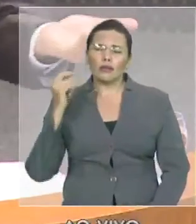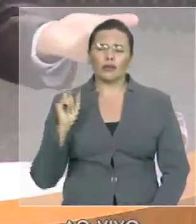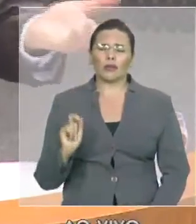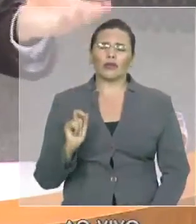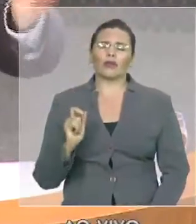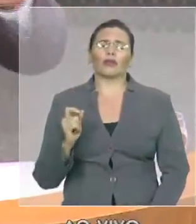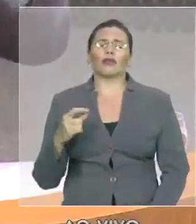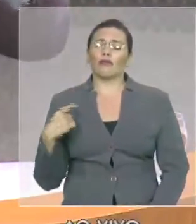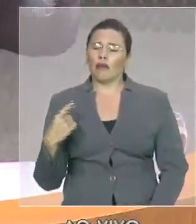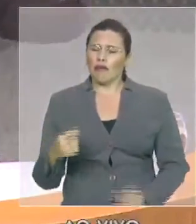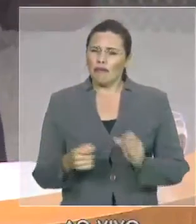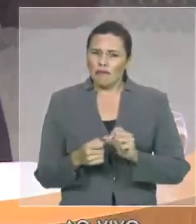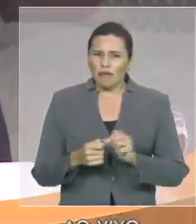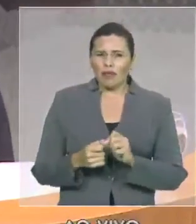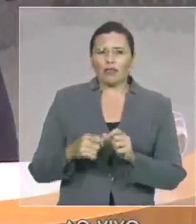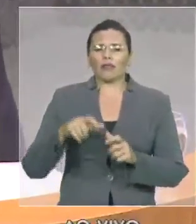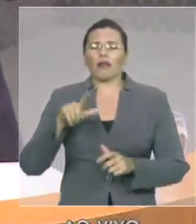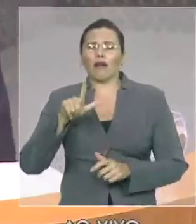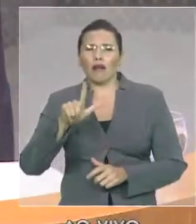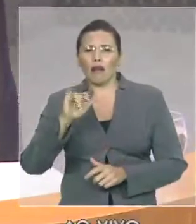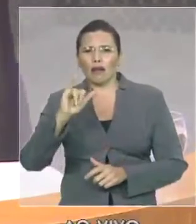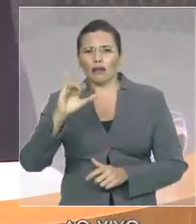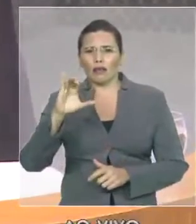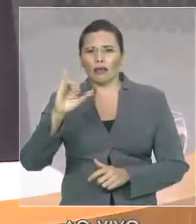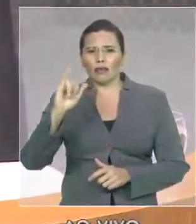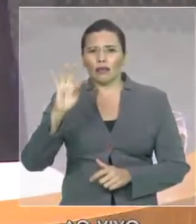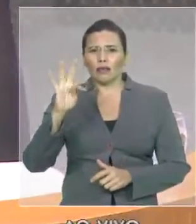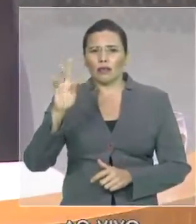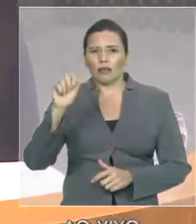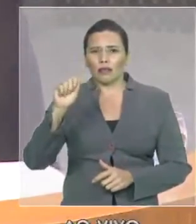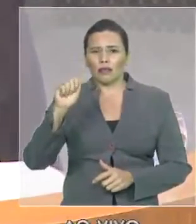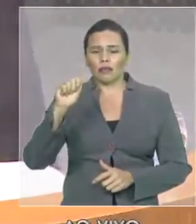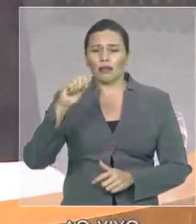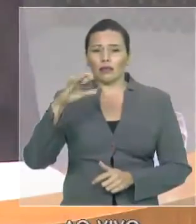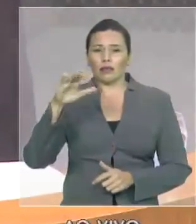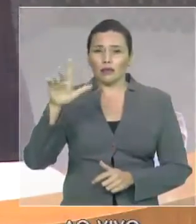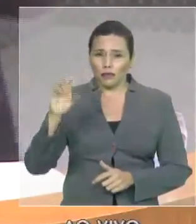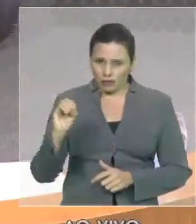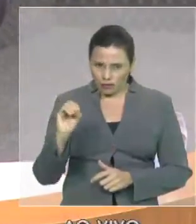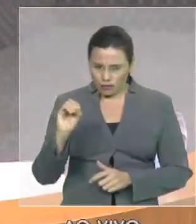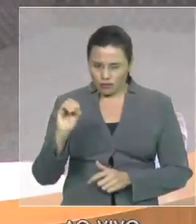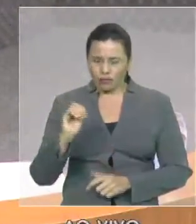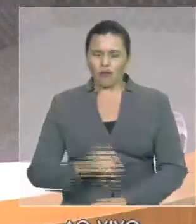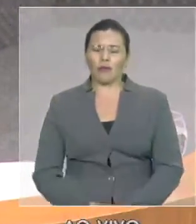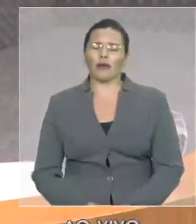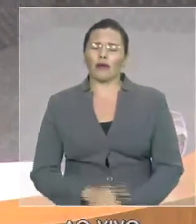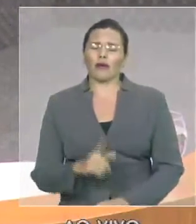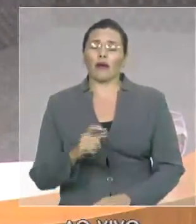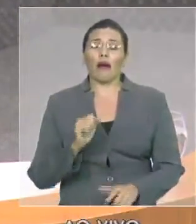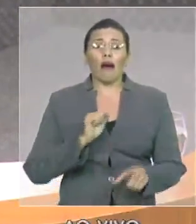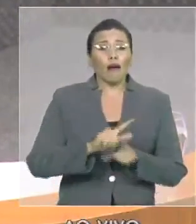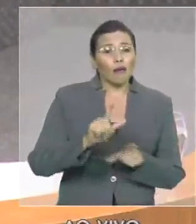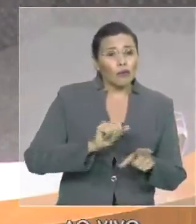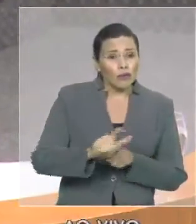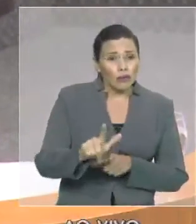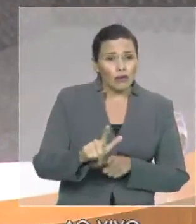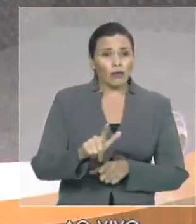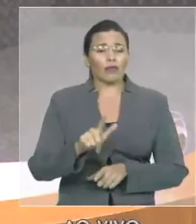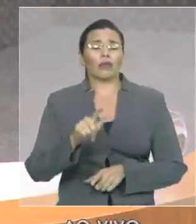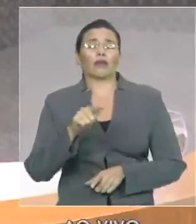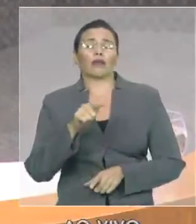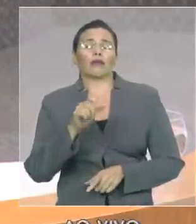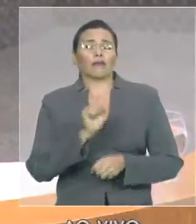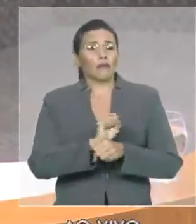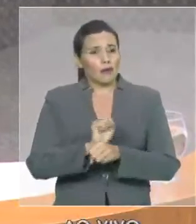licitação e ganha uma empresa de algum lugar, ou do Maranhão, ou de fora do Maranhão, a gente não dirige licitação. E é por isso